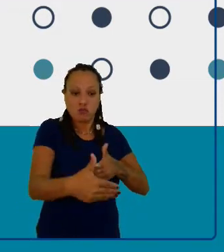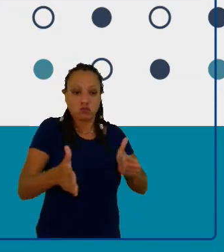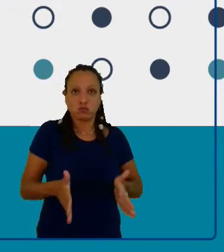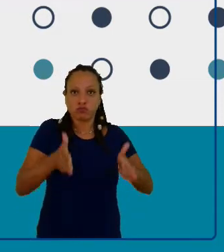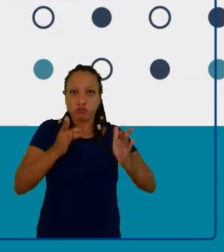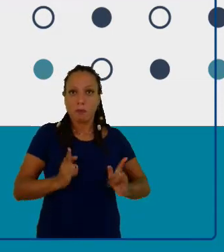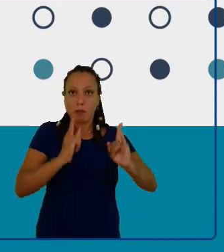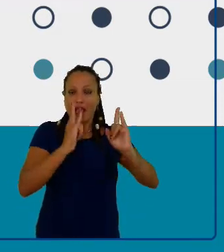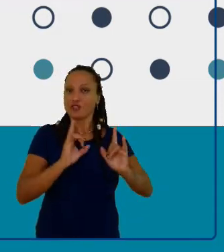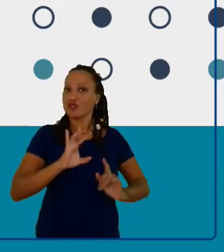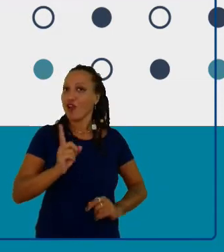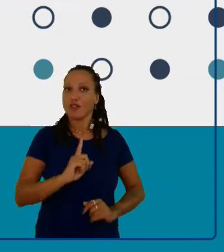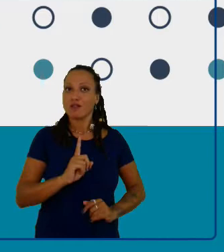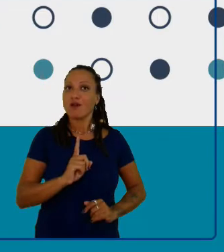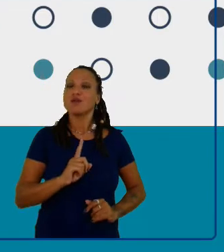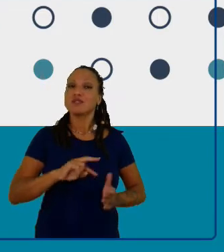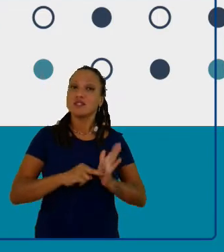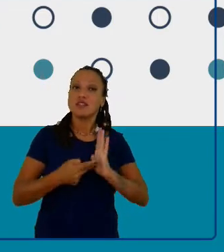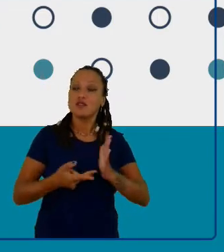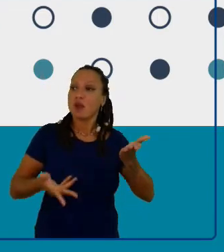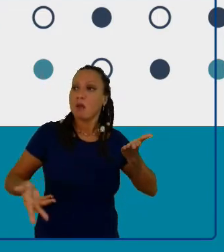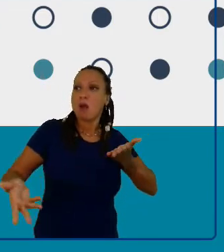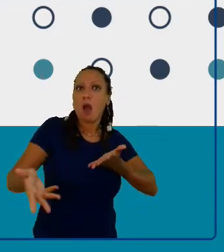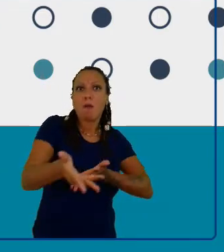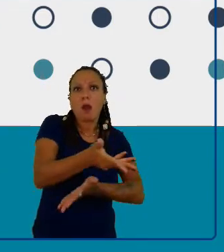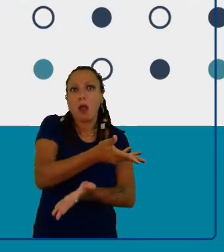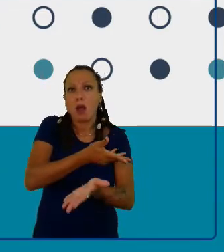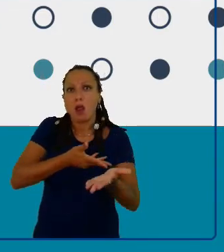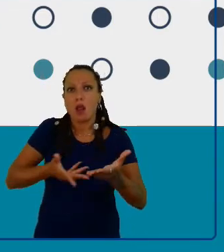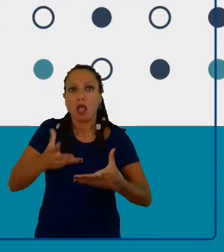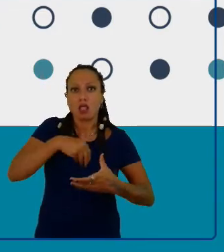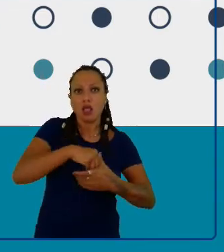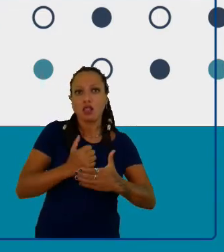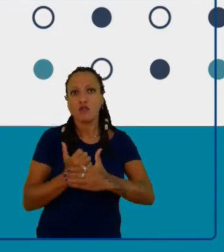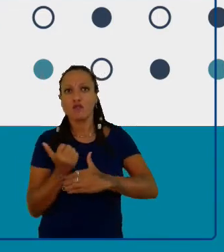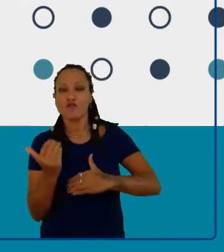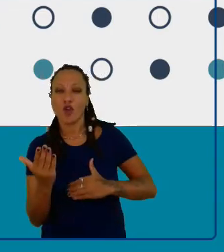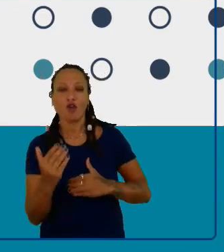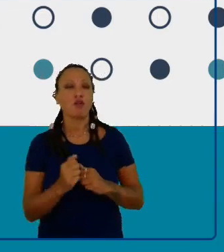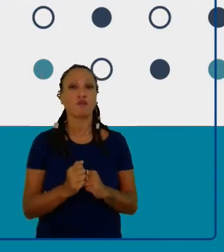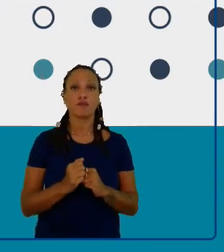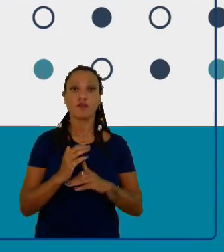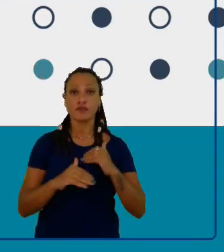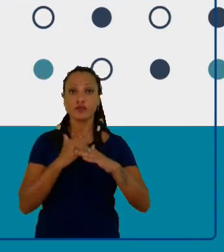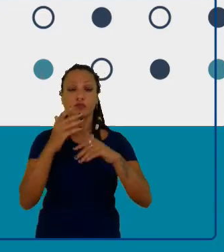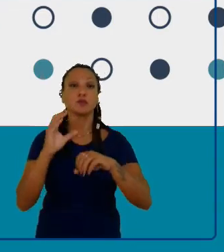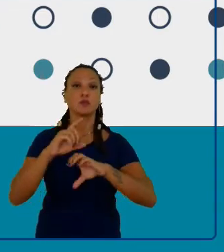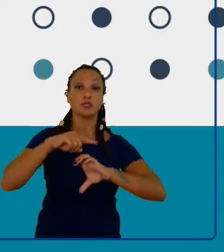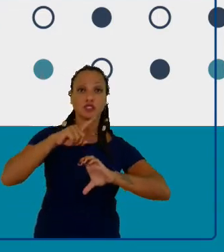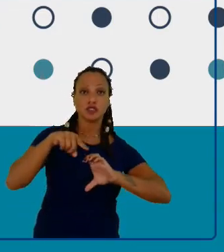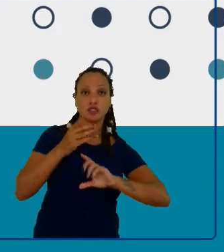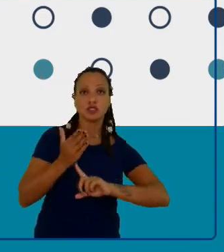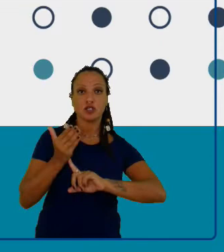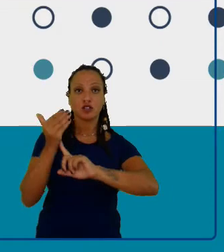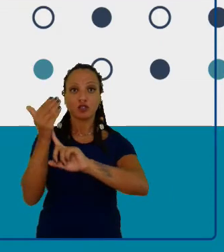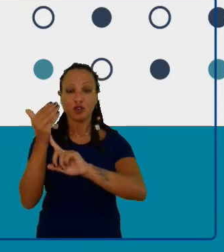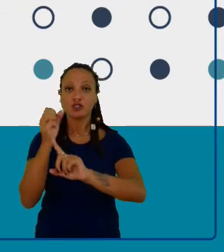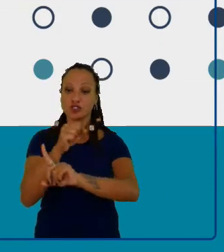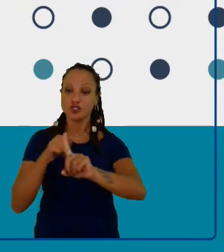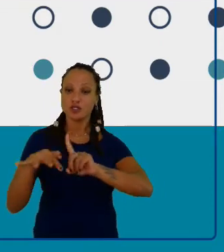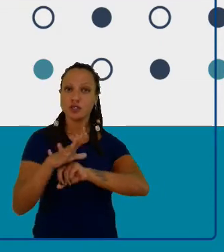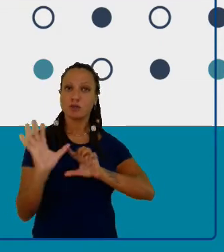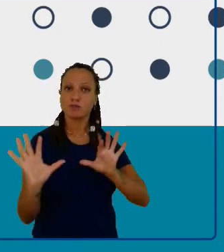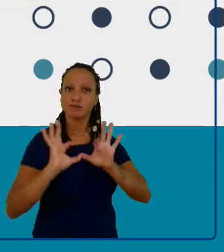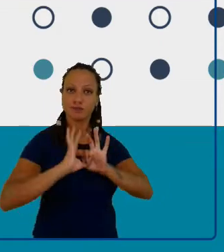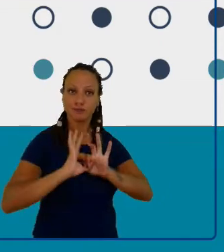e das relações humanas e científicas e tecnológicas com a questão social. A